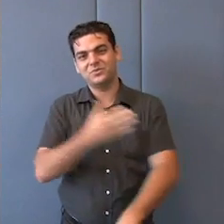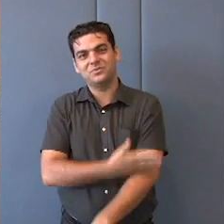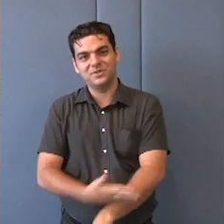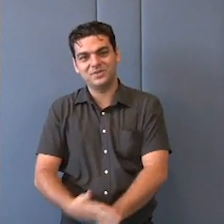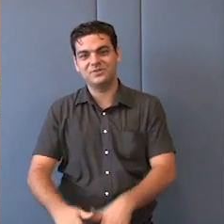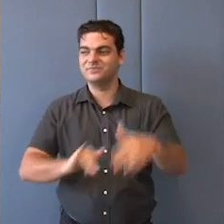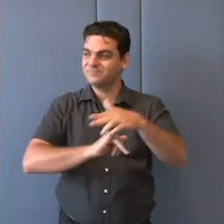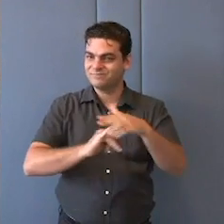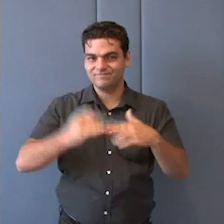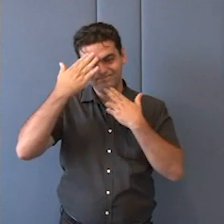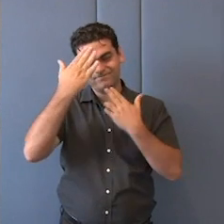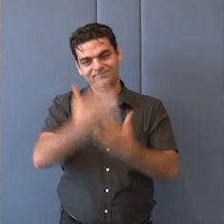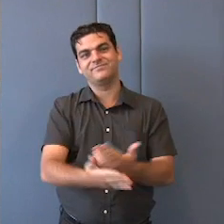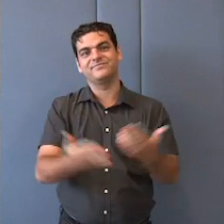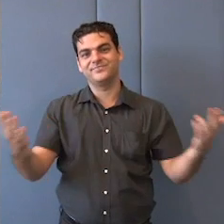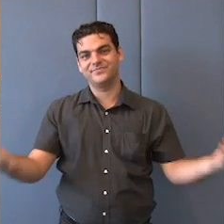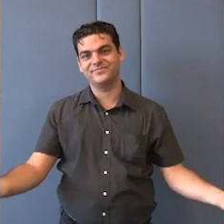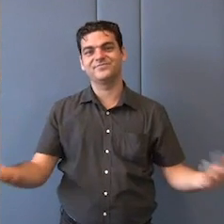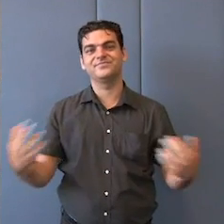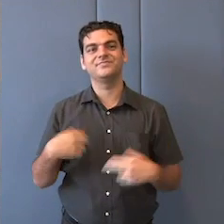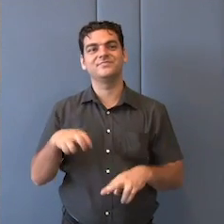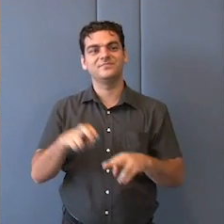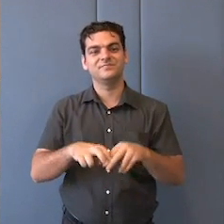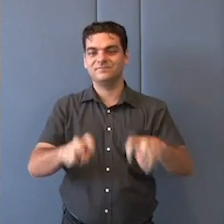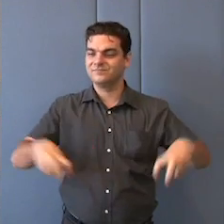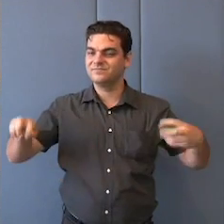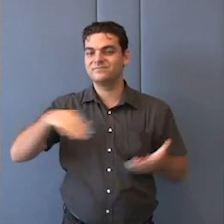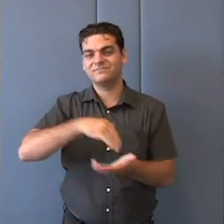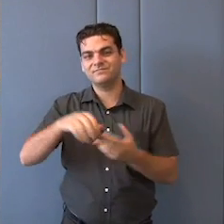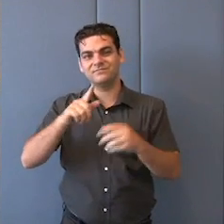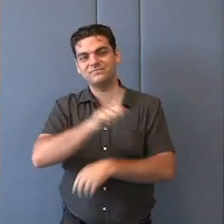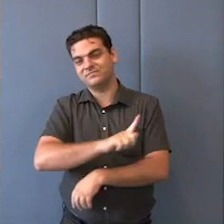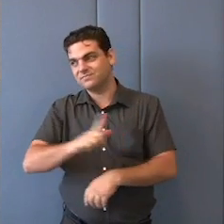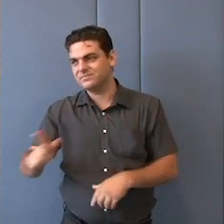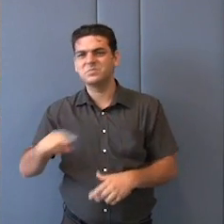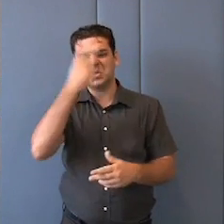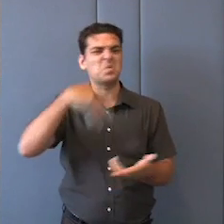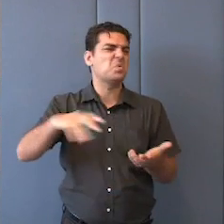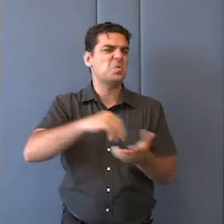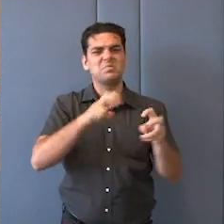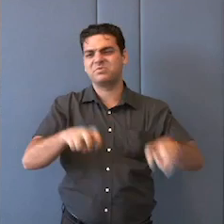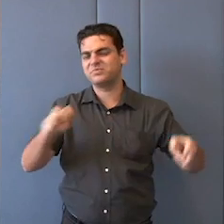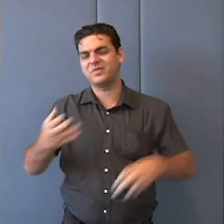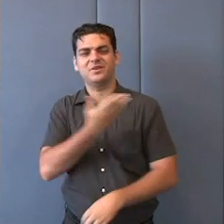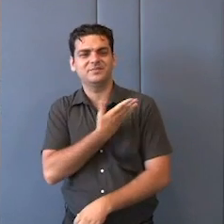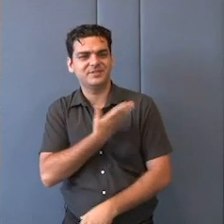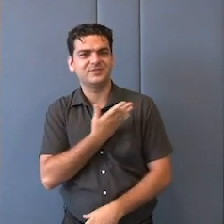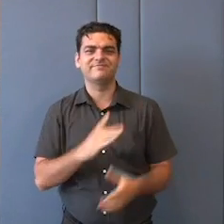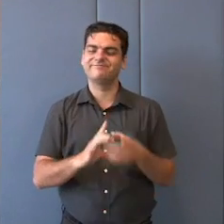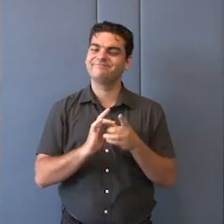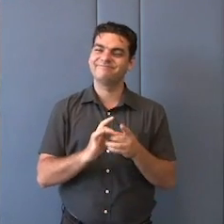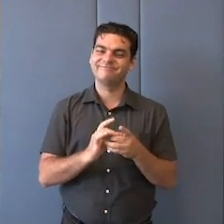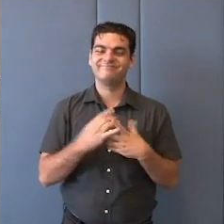embaixadora Estela Frota, seu secretário-geral, secretários, colegas, Eduardo,